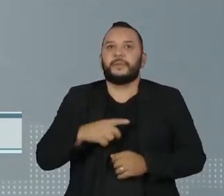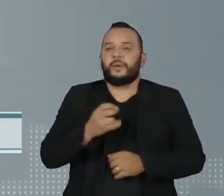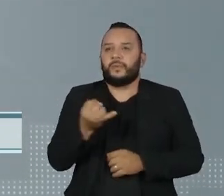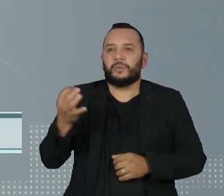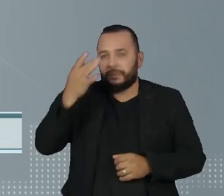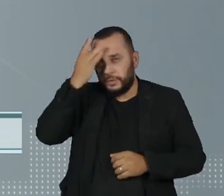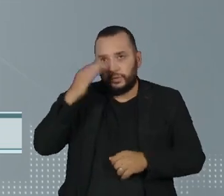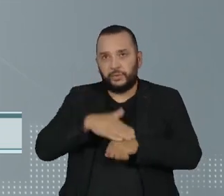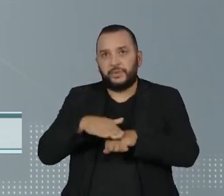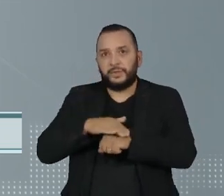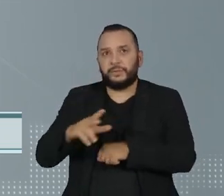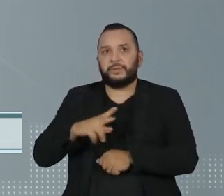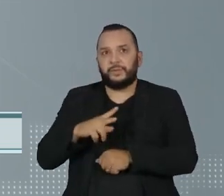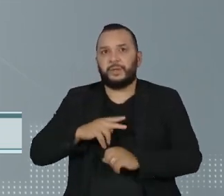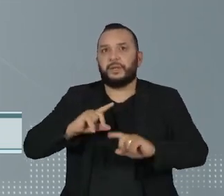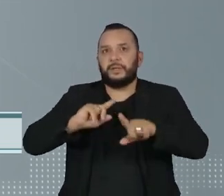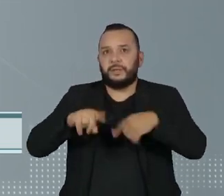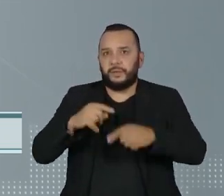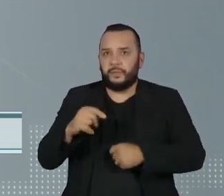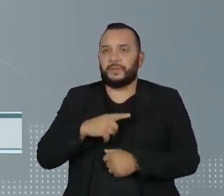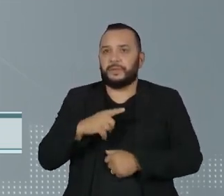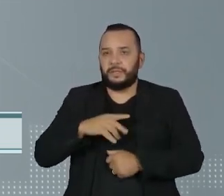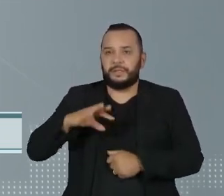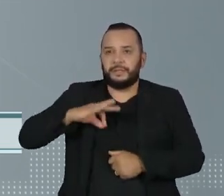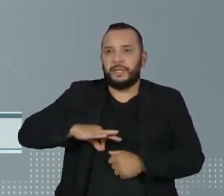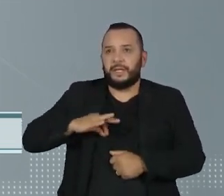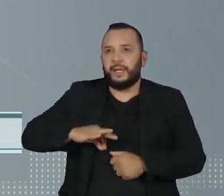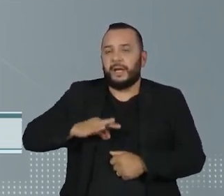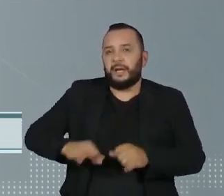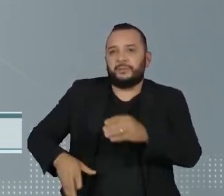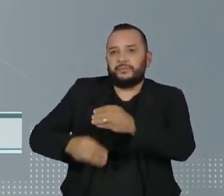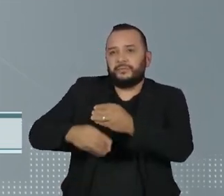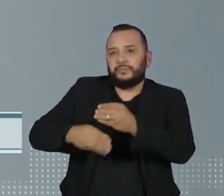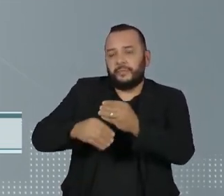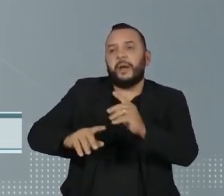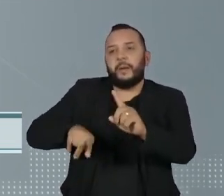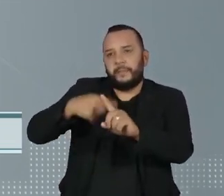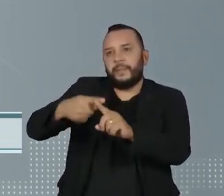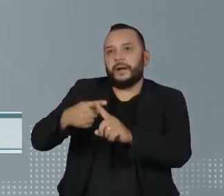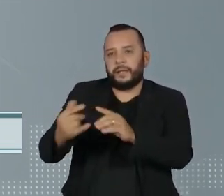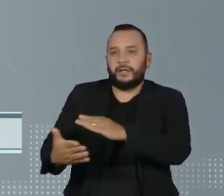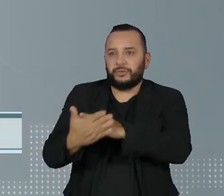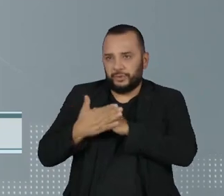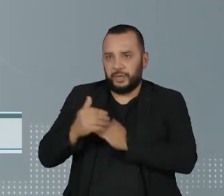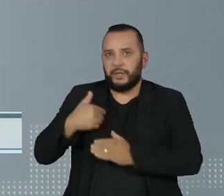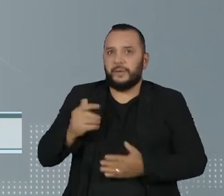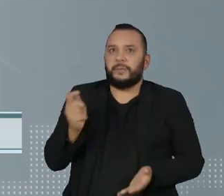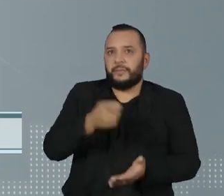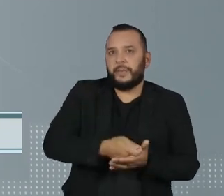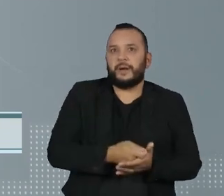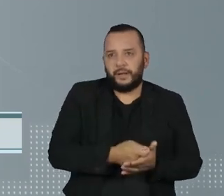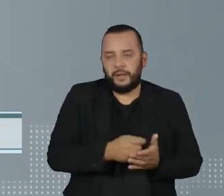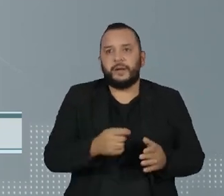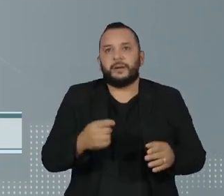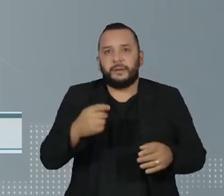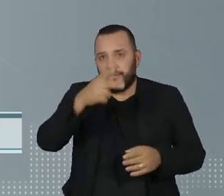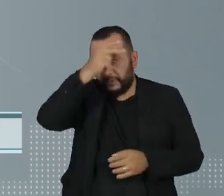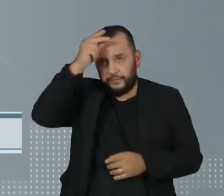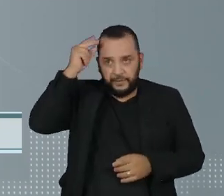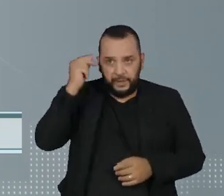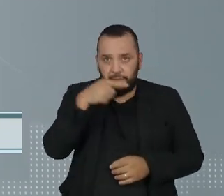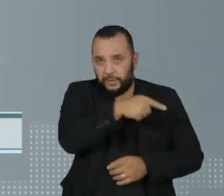particular depois, que vão receber um pouco de salário a mais e elas vão me ajudar a pagar as contas que ficou da minha campanha de prefeito, porque eu vim de